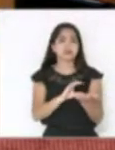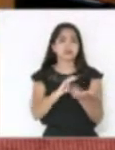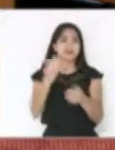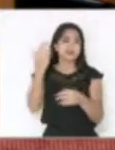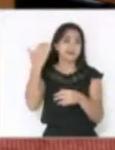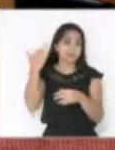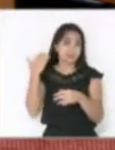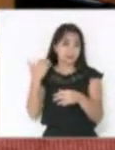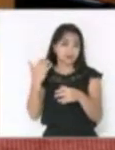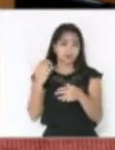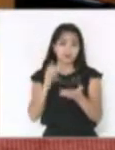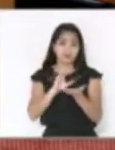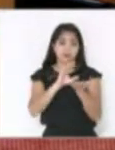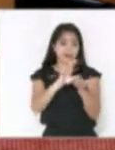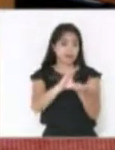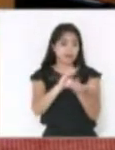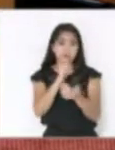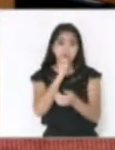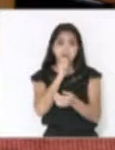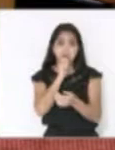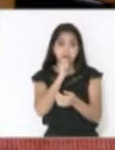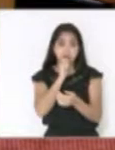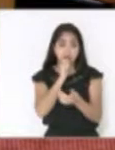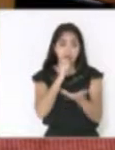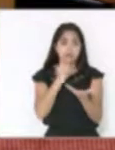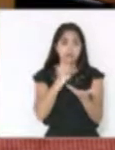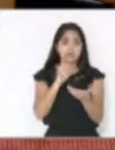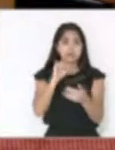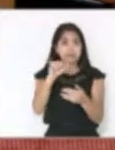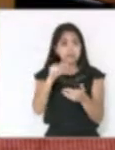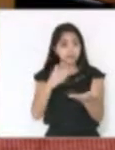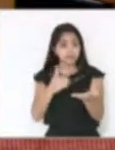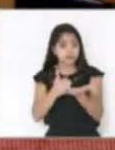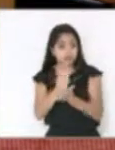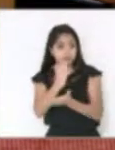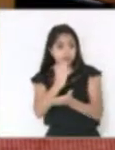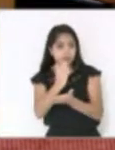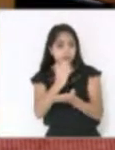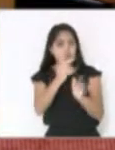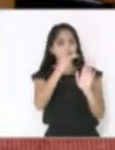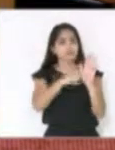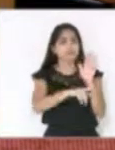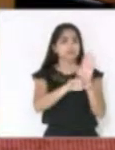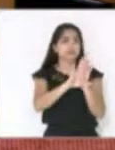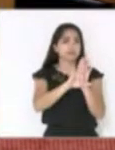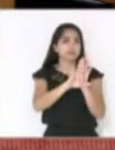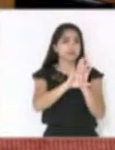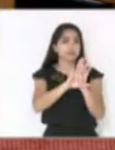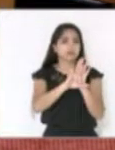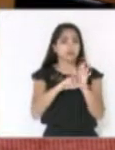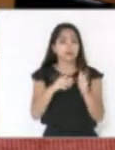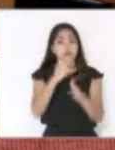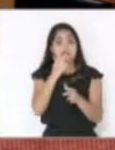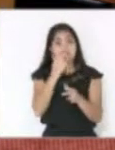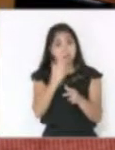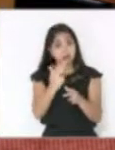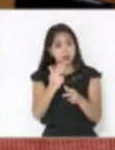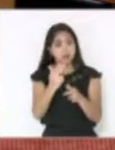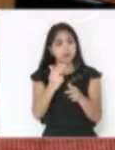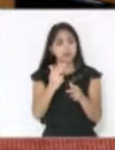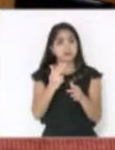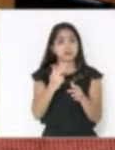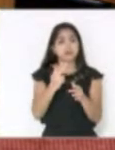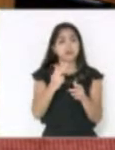receberiam se votássemos tal qual o projeto do Executivo foi encaminhado à Assembleia. Então, me parece que, neste caso,